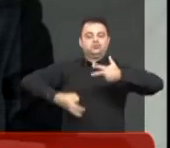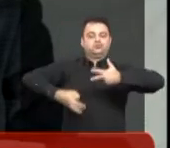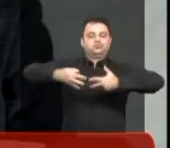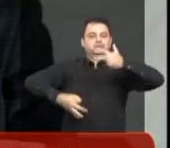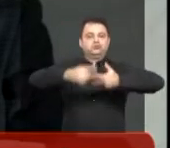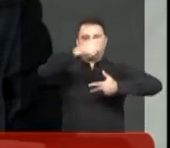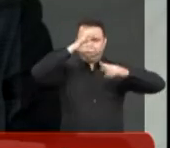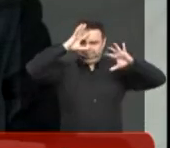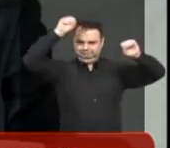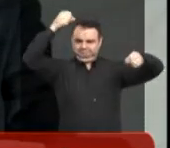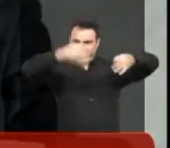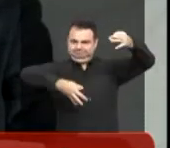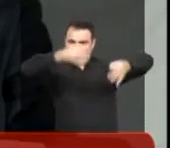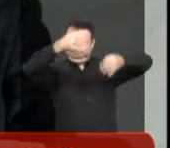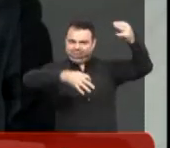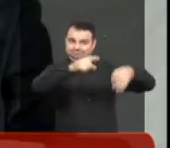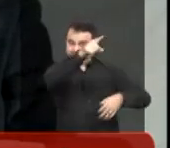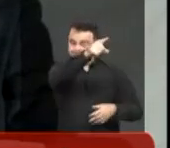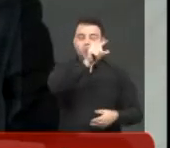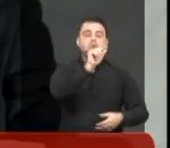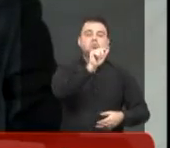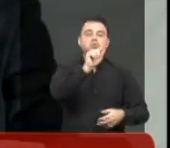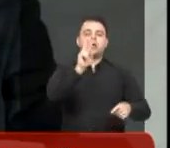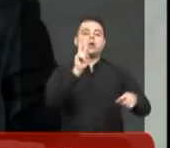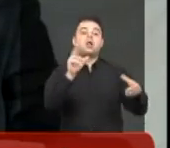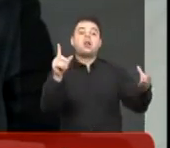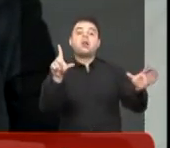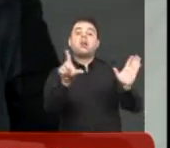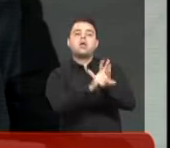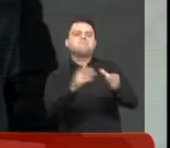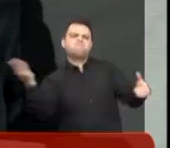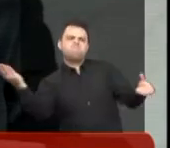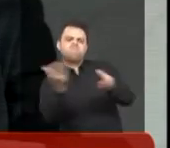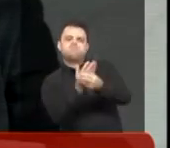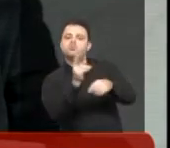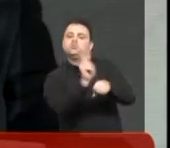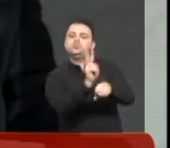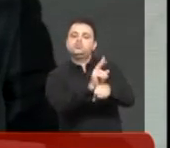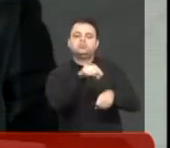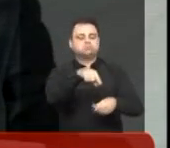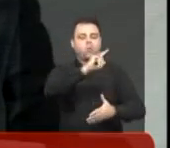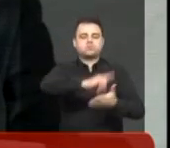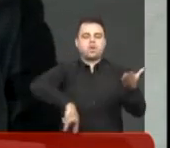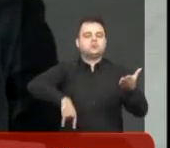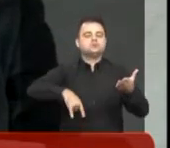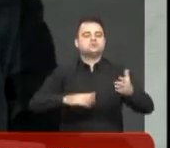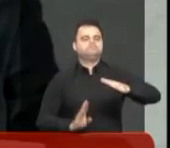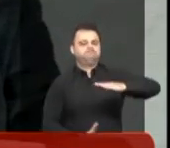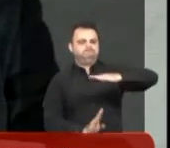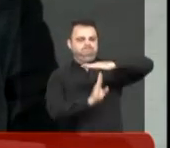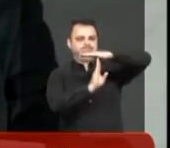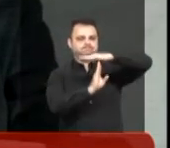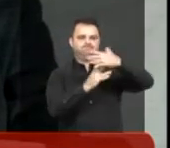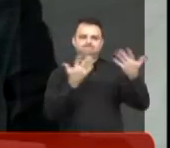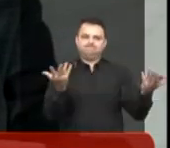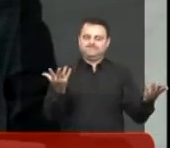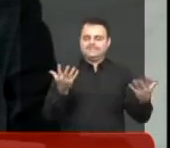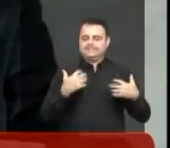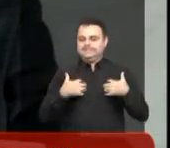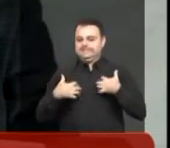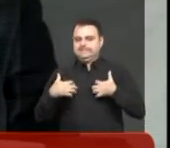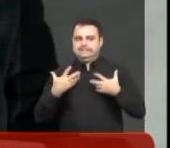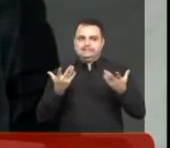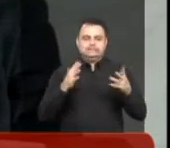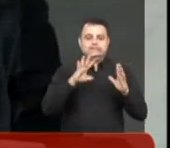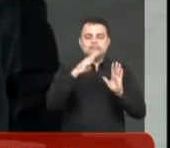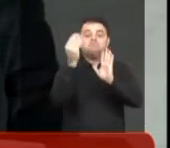eliminar para suspender o contrato, isso foi negado, eu acho que seria um transtorno também, mas o mérito ainda